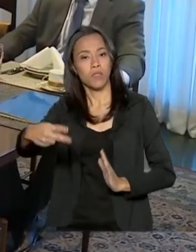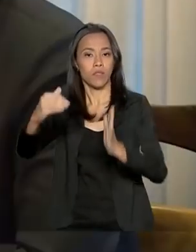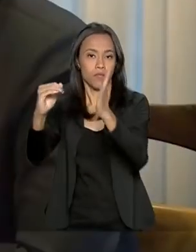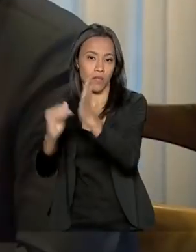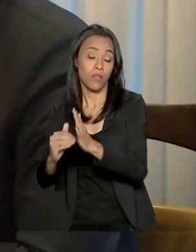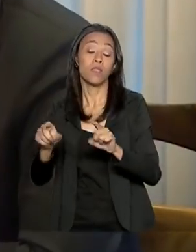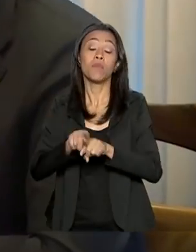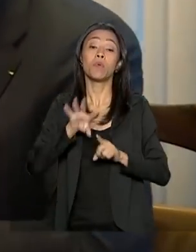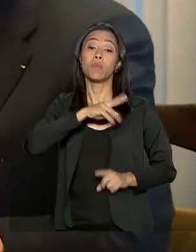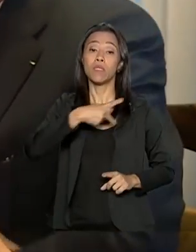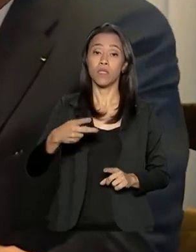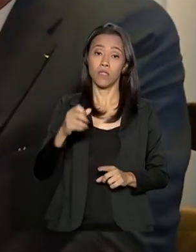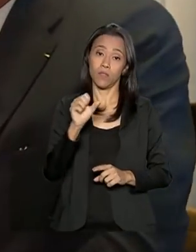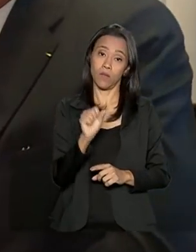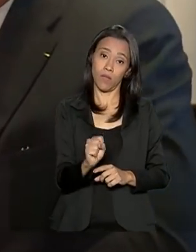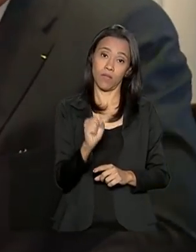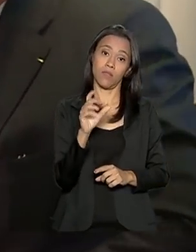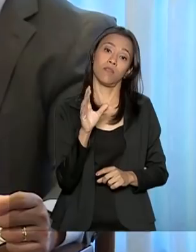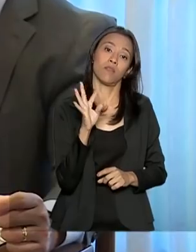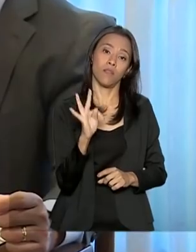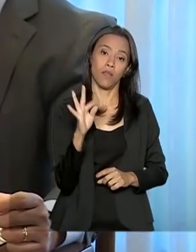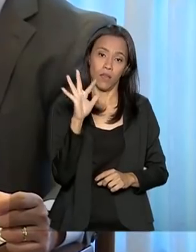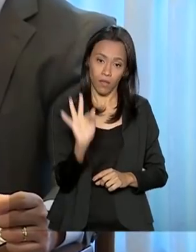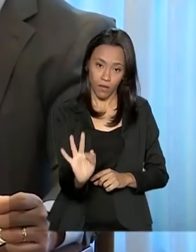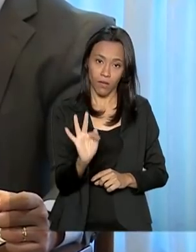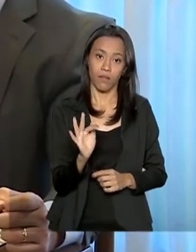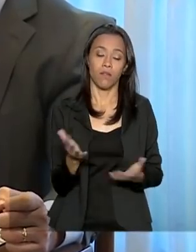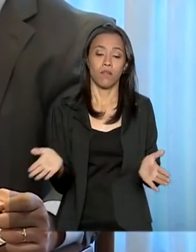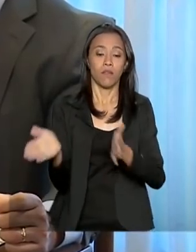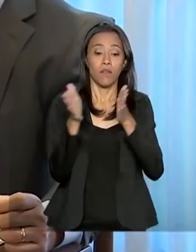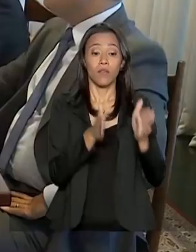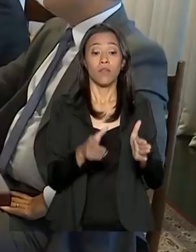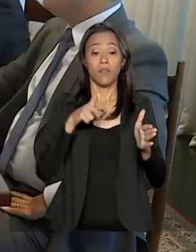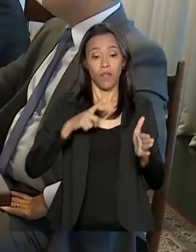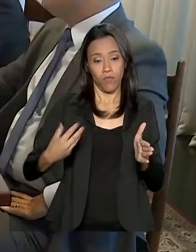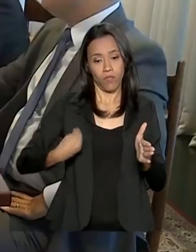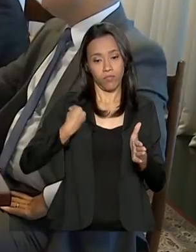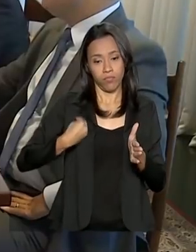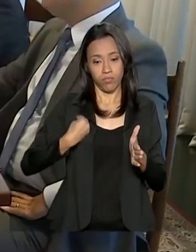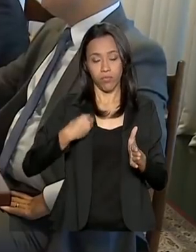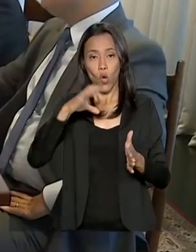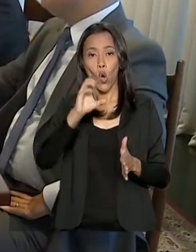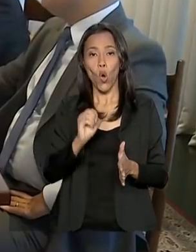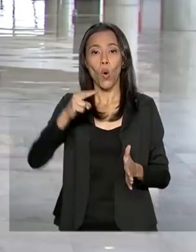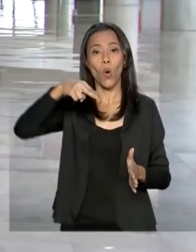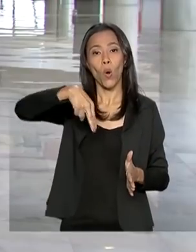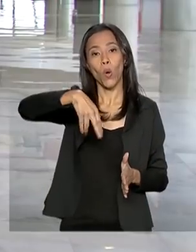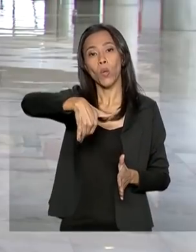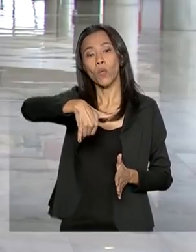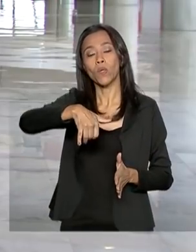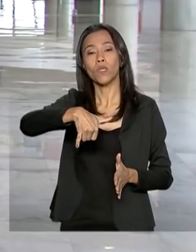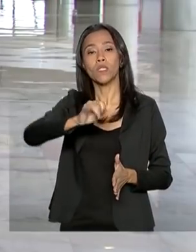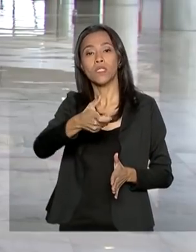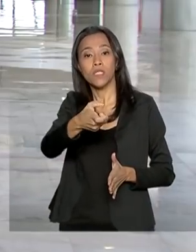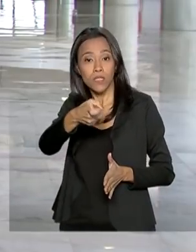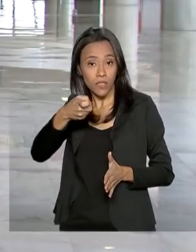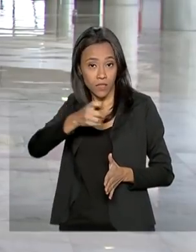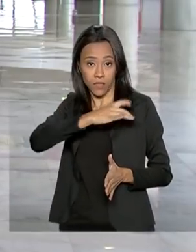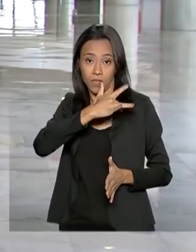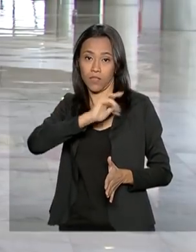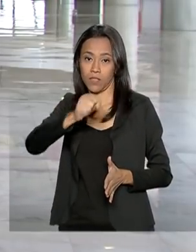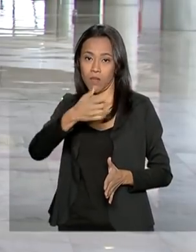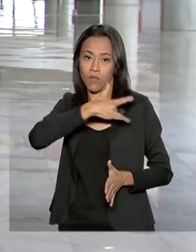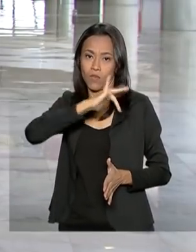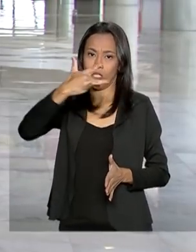Também participaram aí da reunião lá no Palácio da Alvorada, além do ministro da Casa Civil, Onyx Lorenzoni, o ministro da Economia,